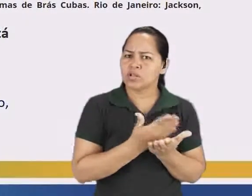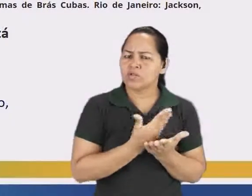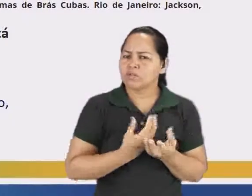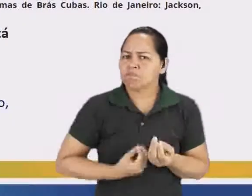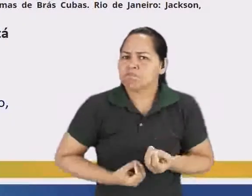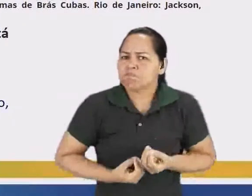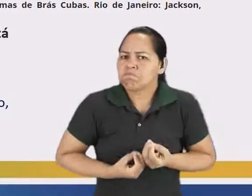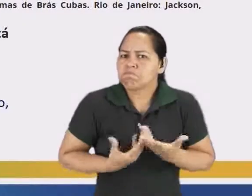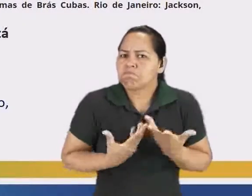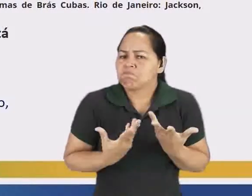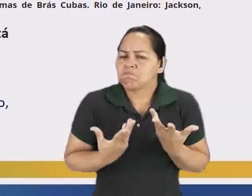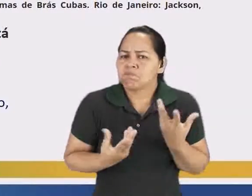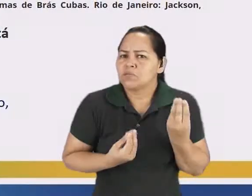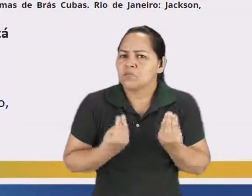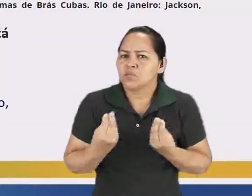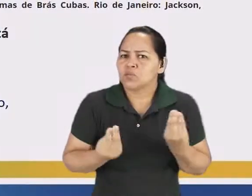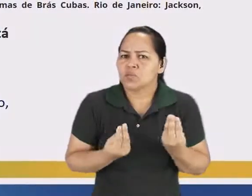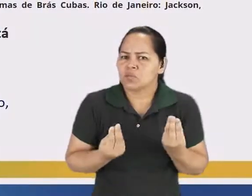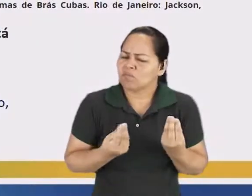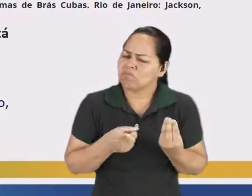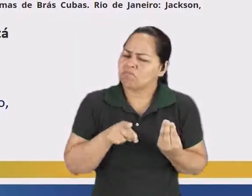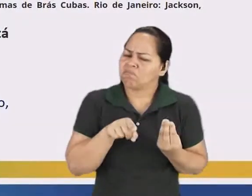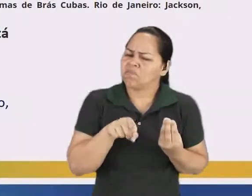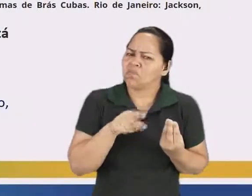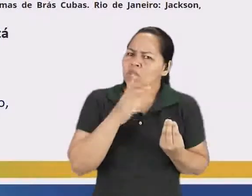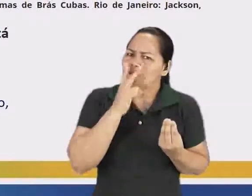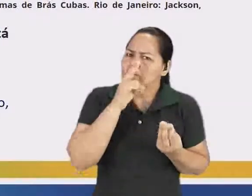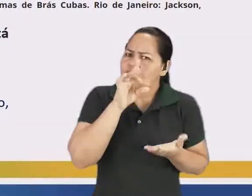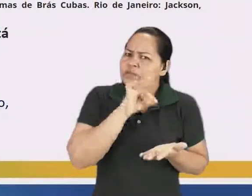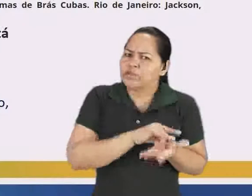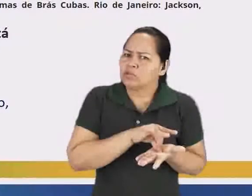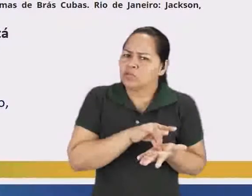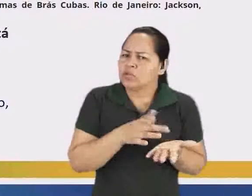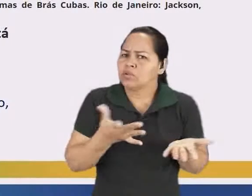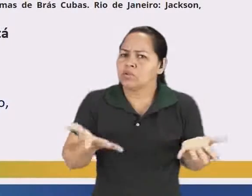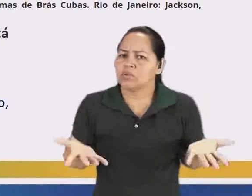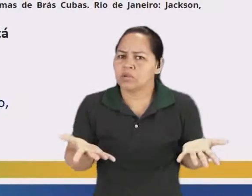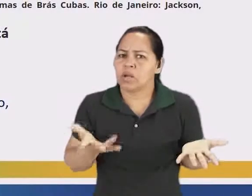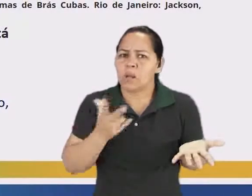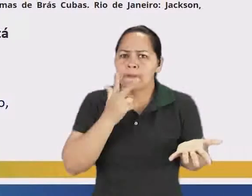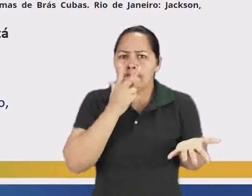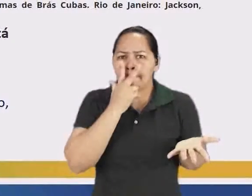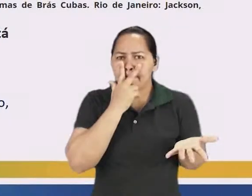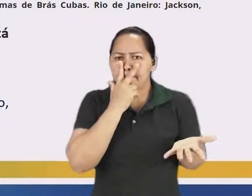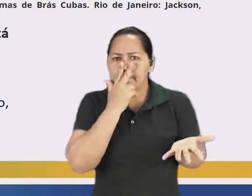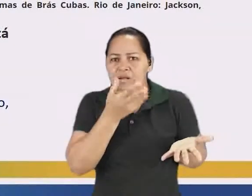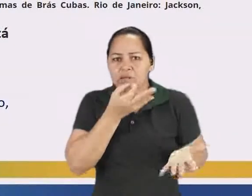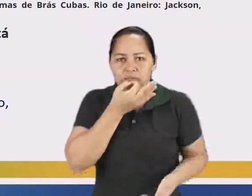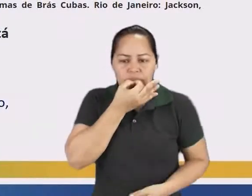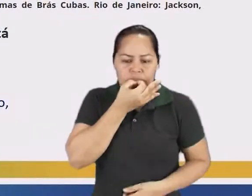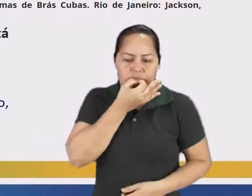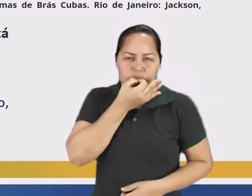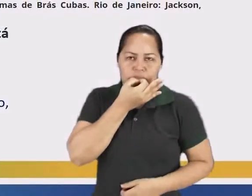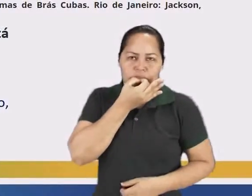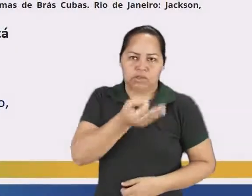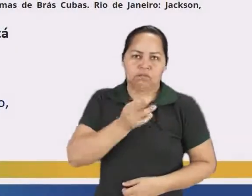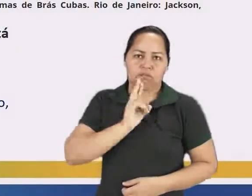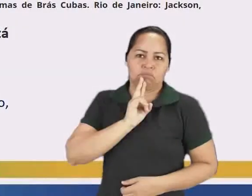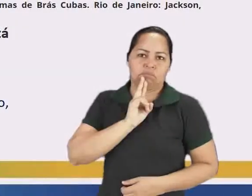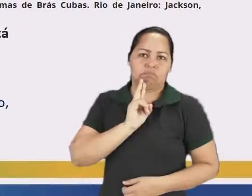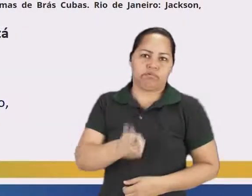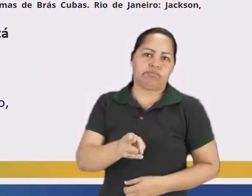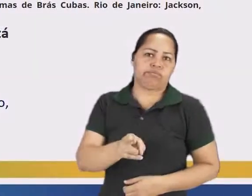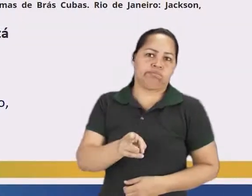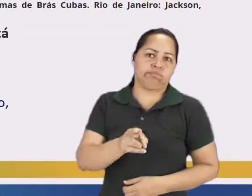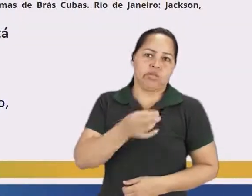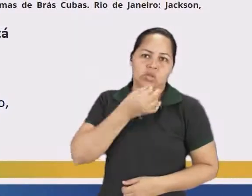de uma maneira muito factual nesse trecho. Então, está, de certa forma, criticando ao que antes